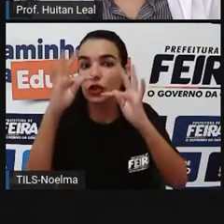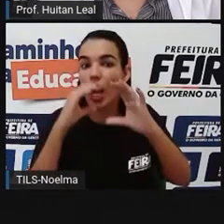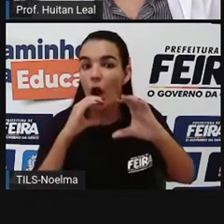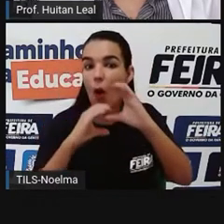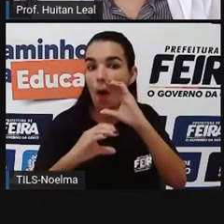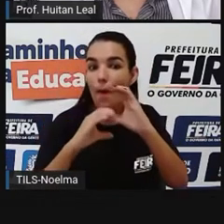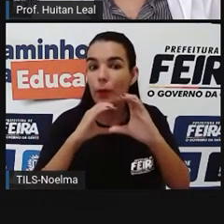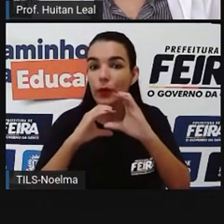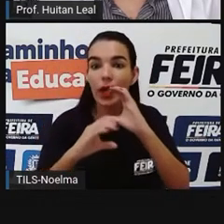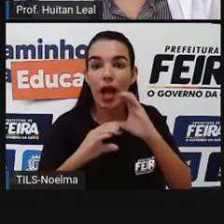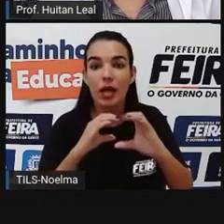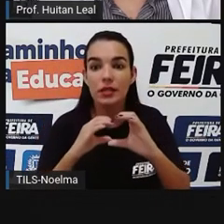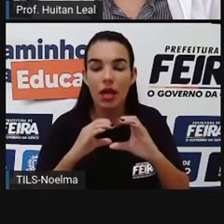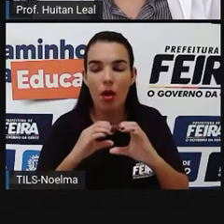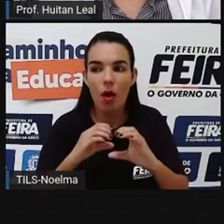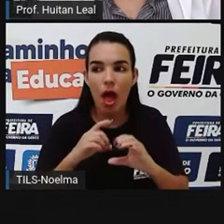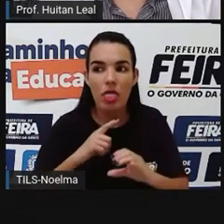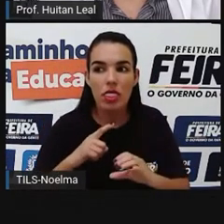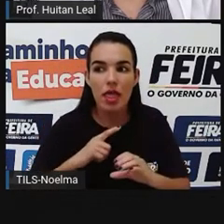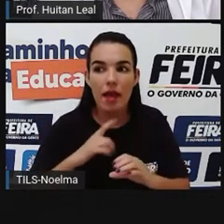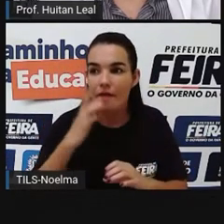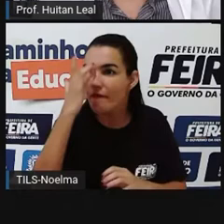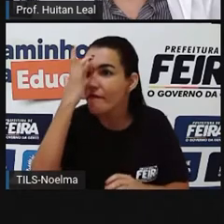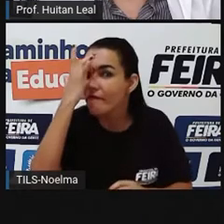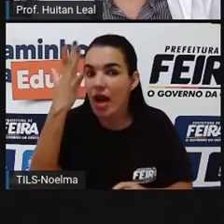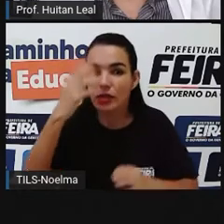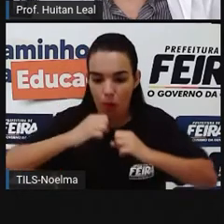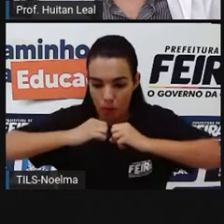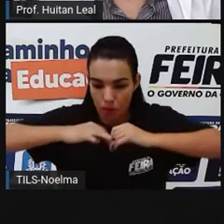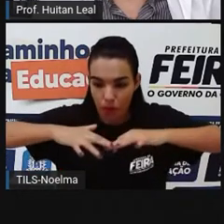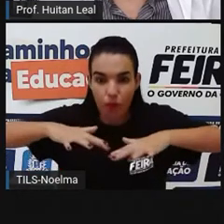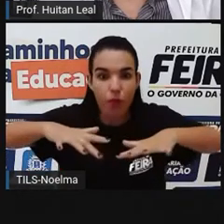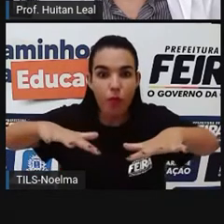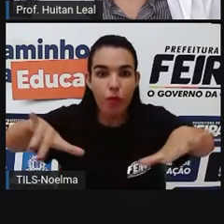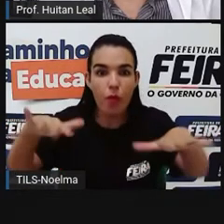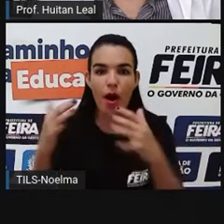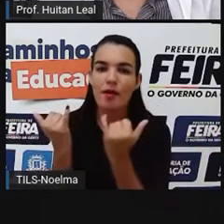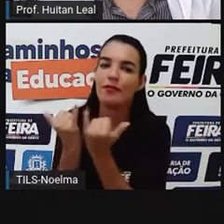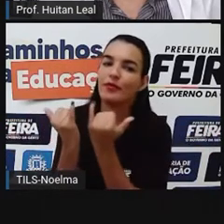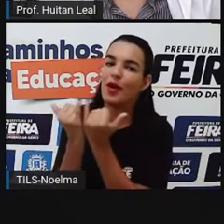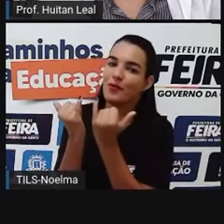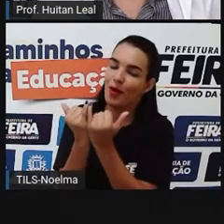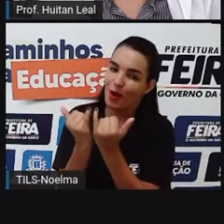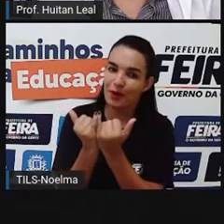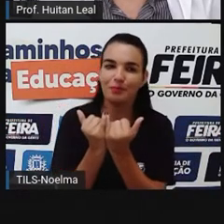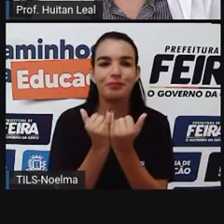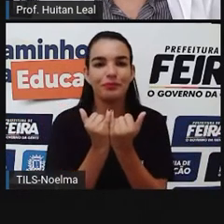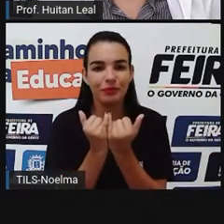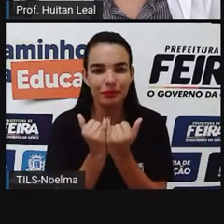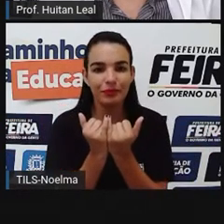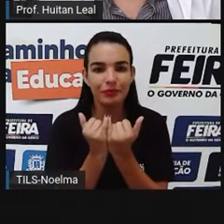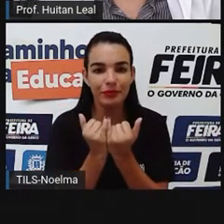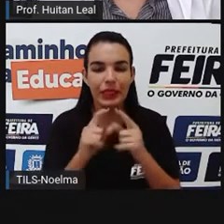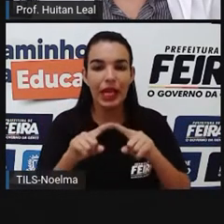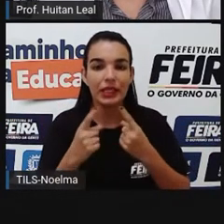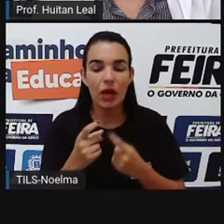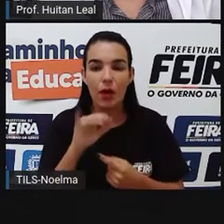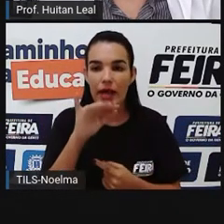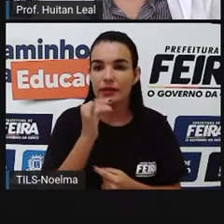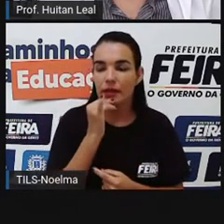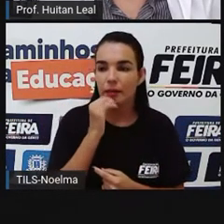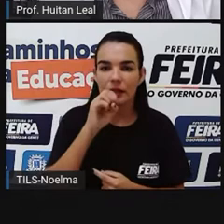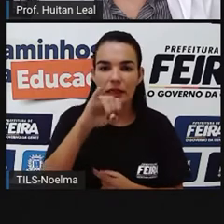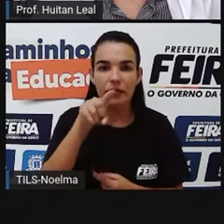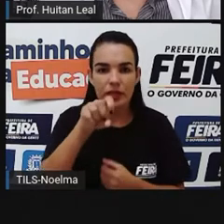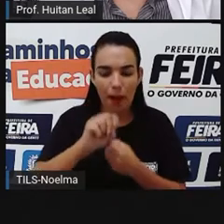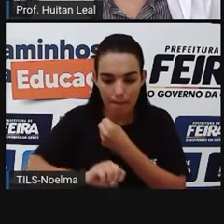se espalha com muita facilidade e com muita velocidade. Uma coisa que você posta aqui e agora,